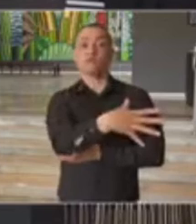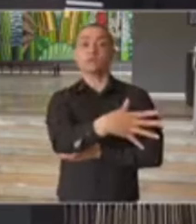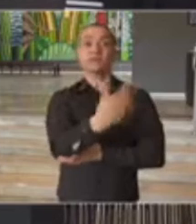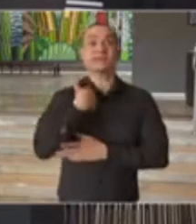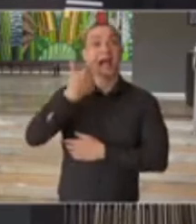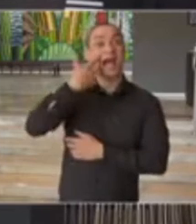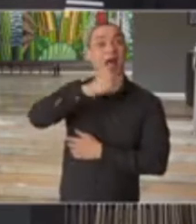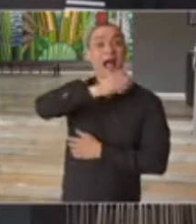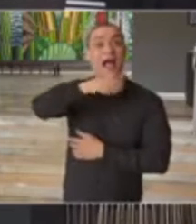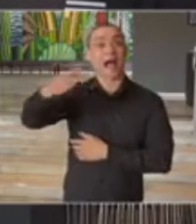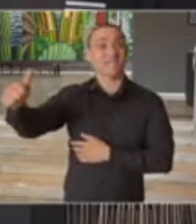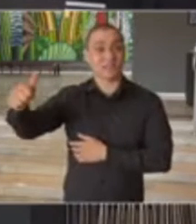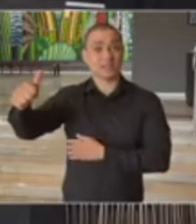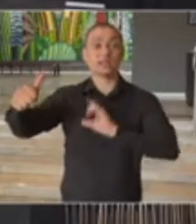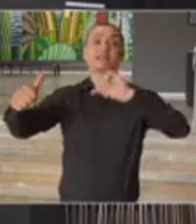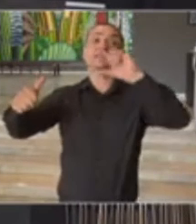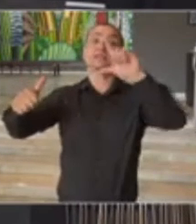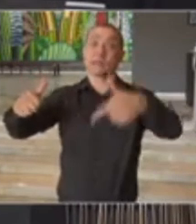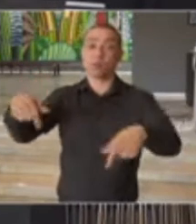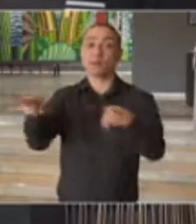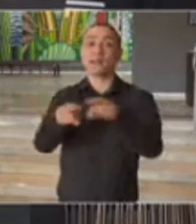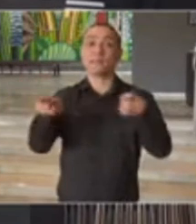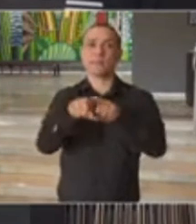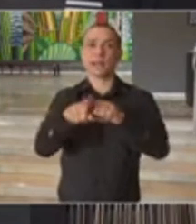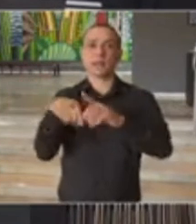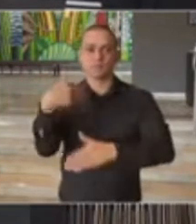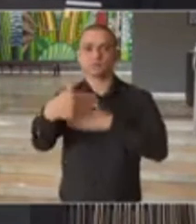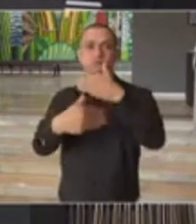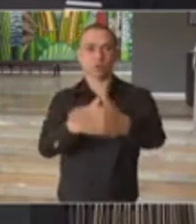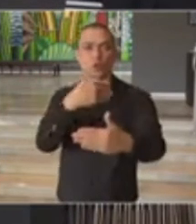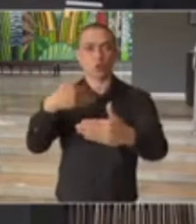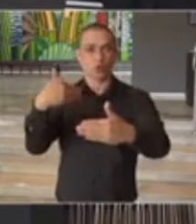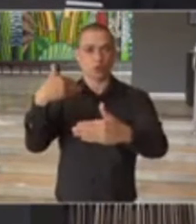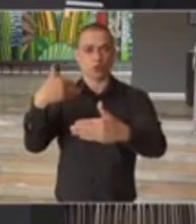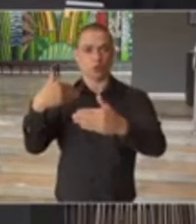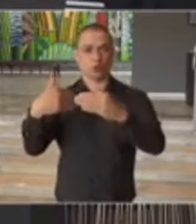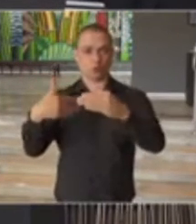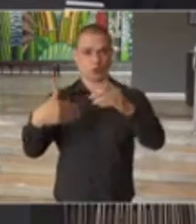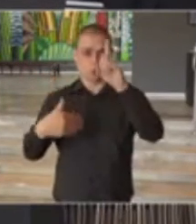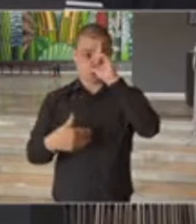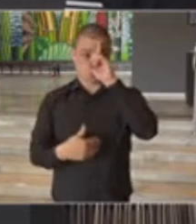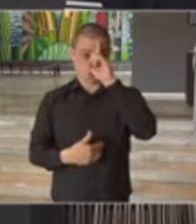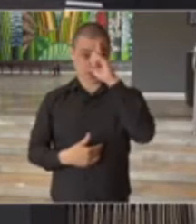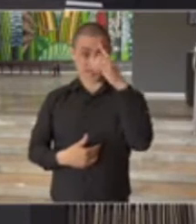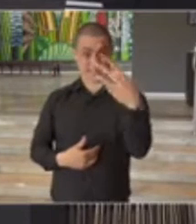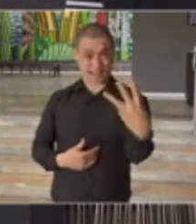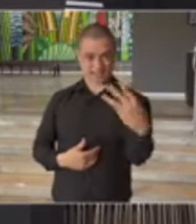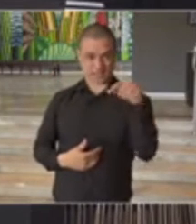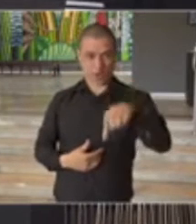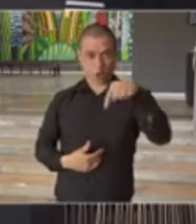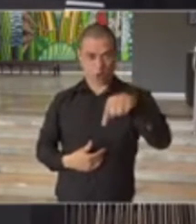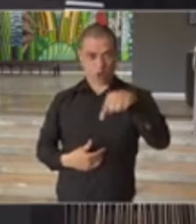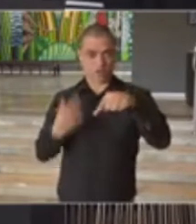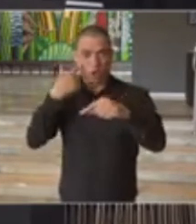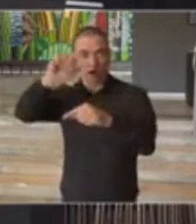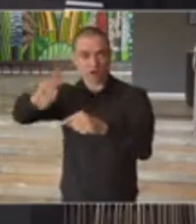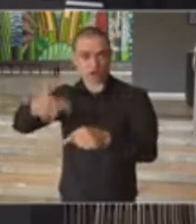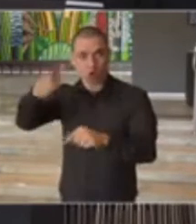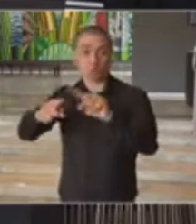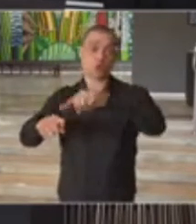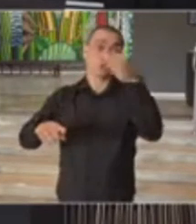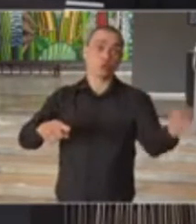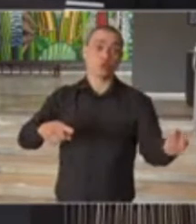avaliação e daí também o prosseguimento desse processo para o dia 3, agora, de junho, e também